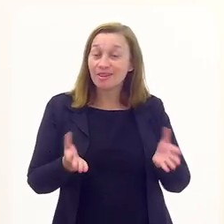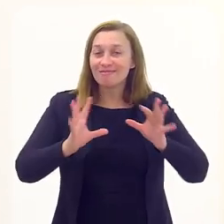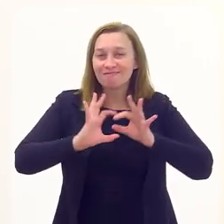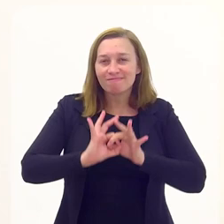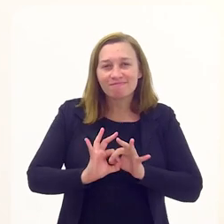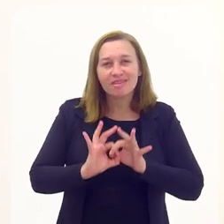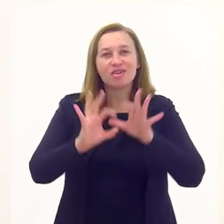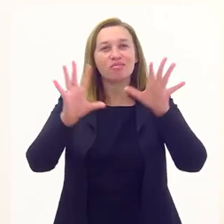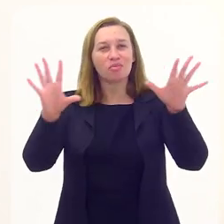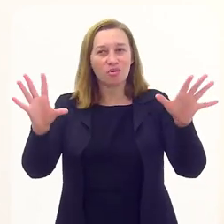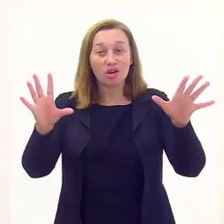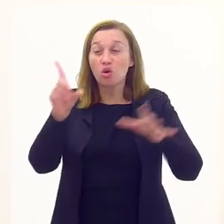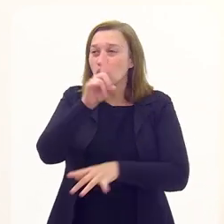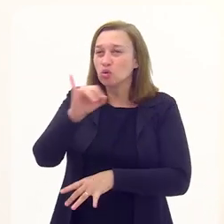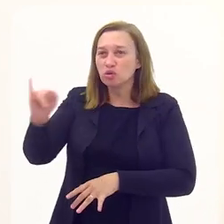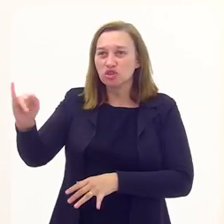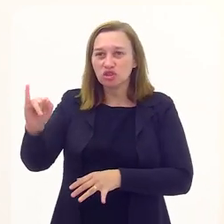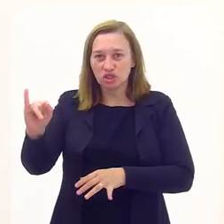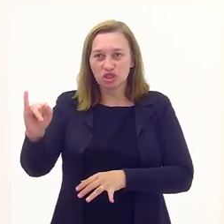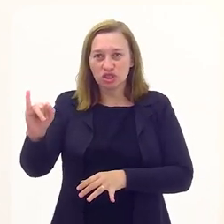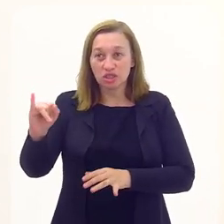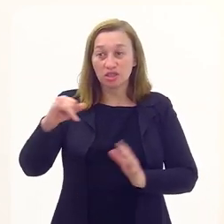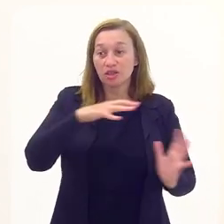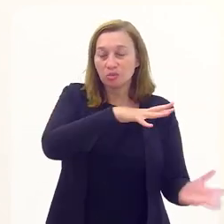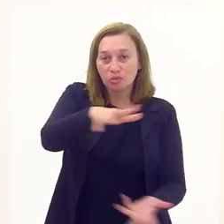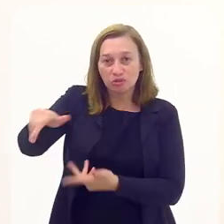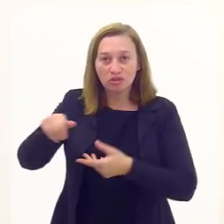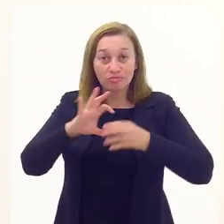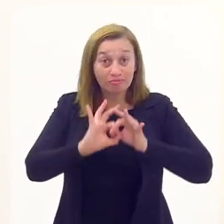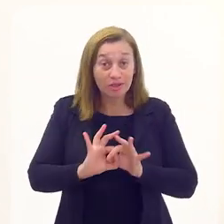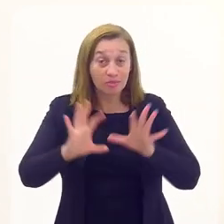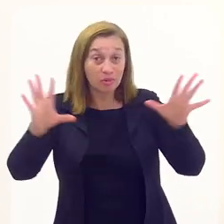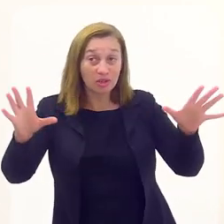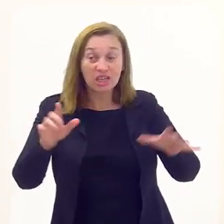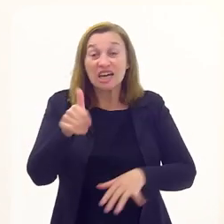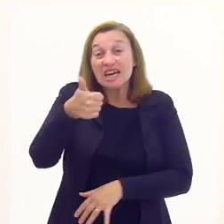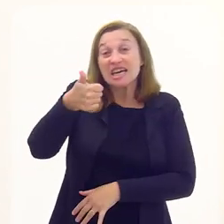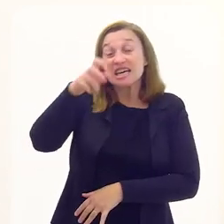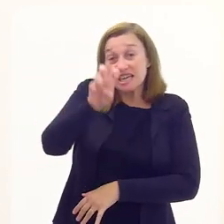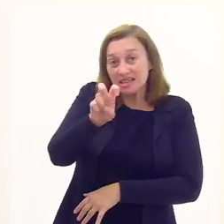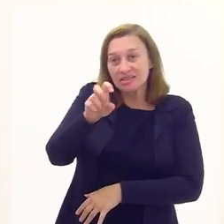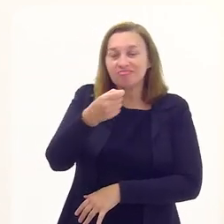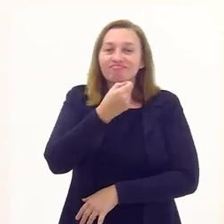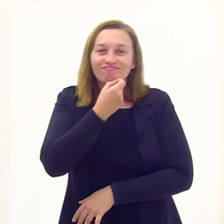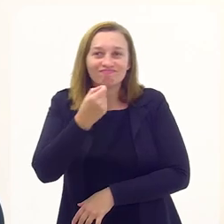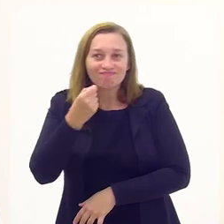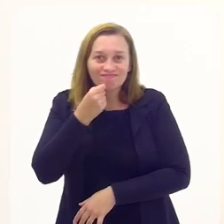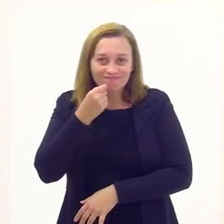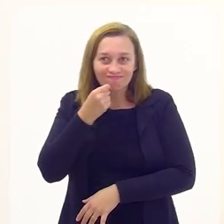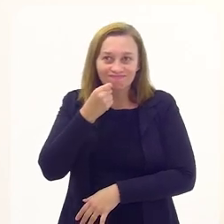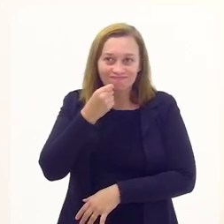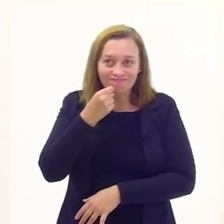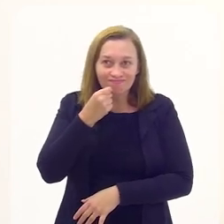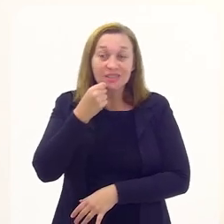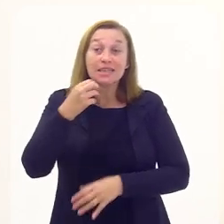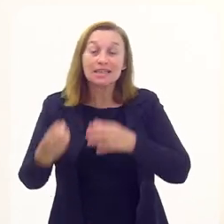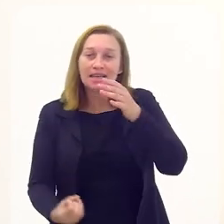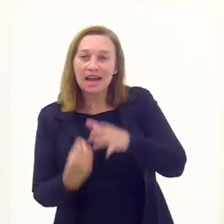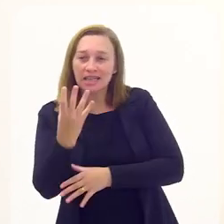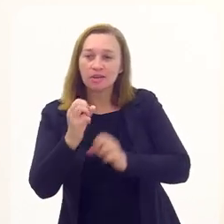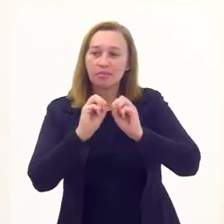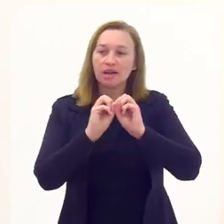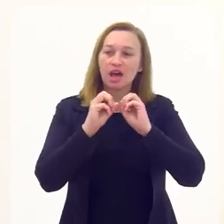democracia, o Dia Internacional da Democracia, dia 15 de setembro, que foi instituído pela ONU.